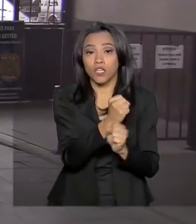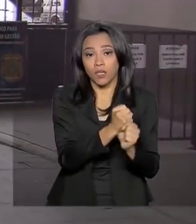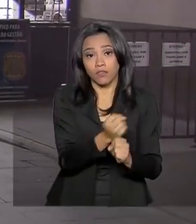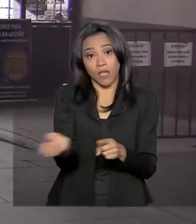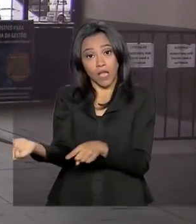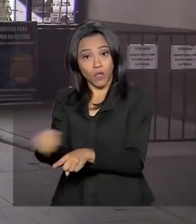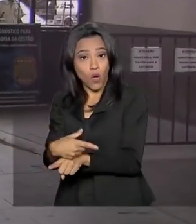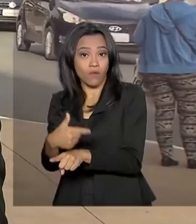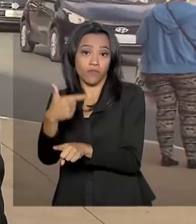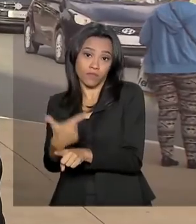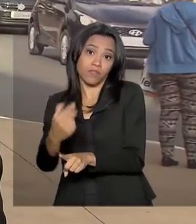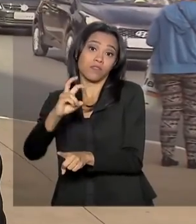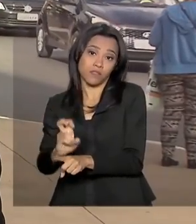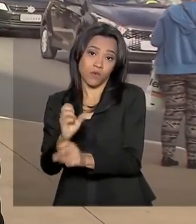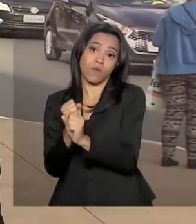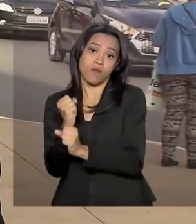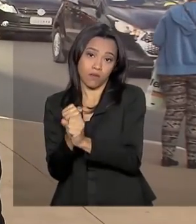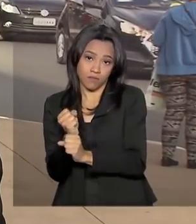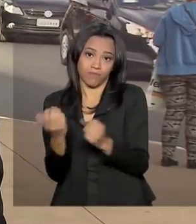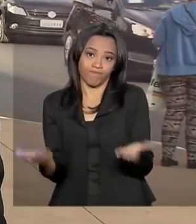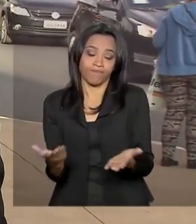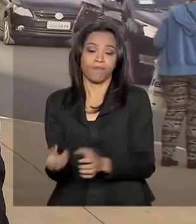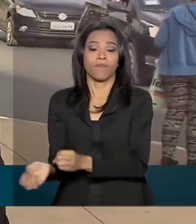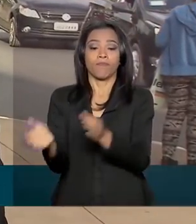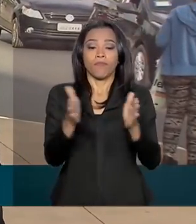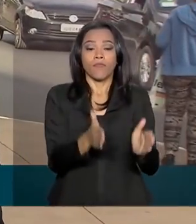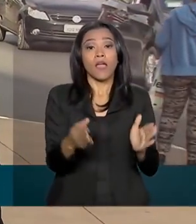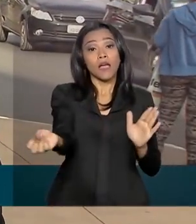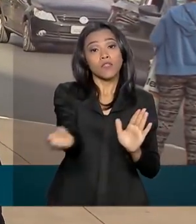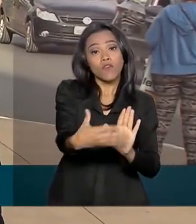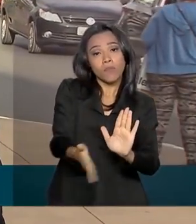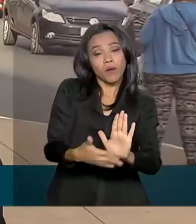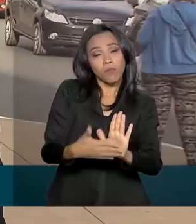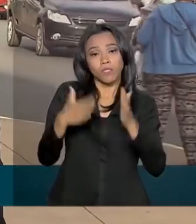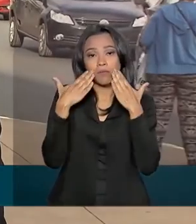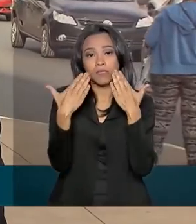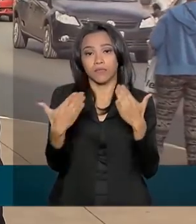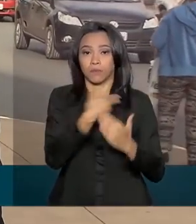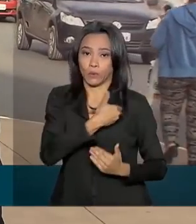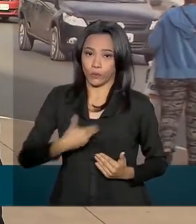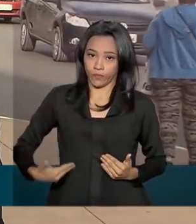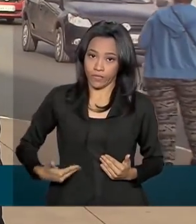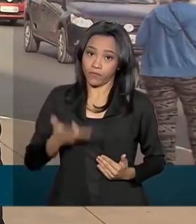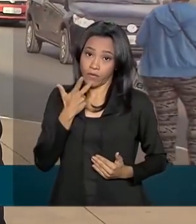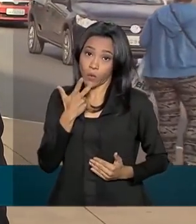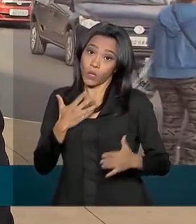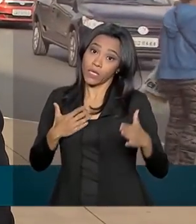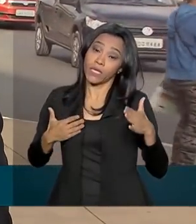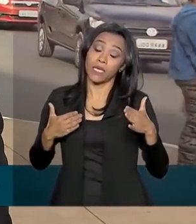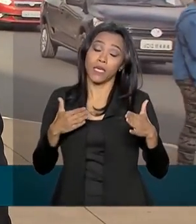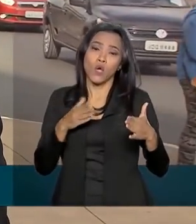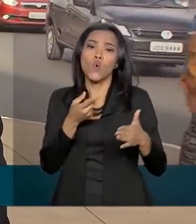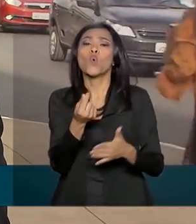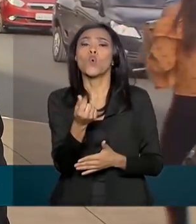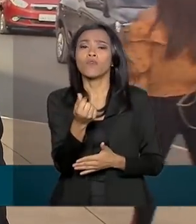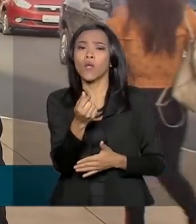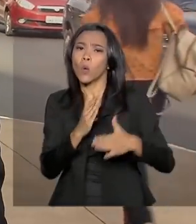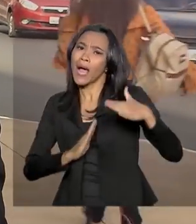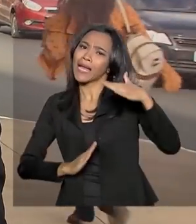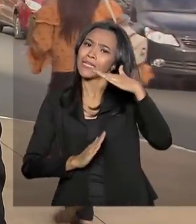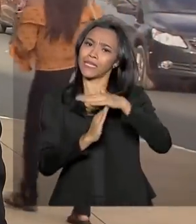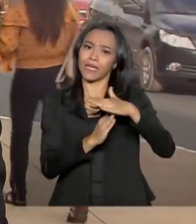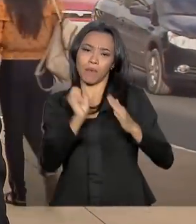25 anos. A nova proposta apresentada pelo governo prevê que o valor máximo da aposentadoria dos